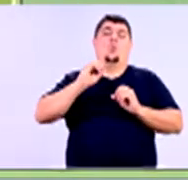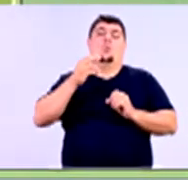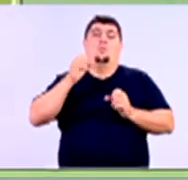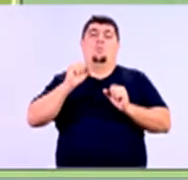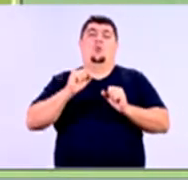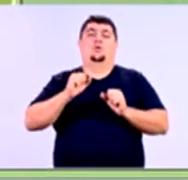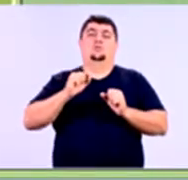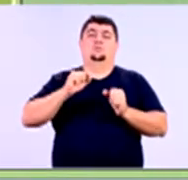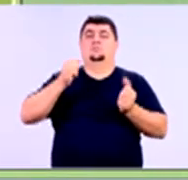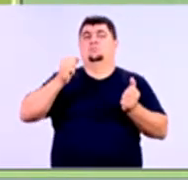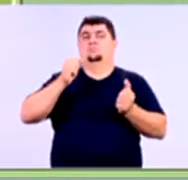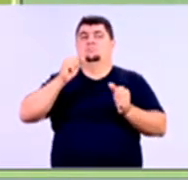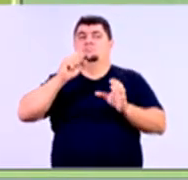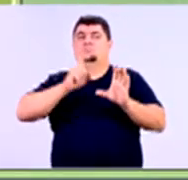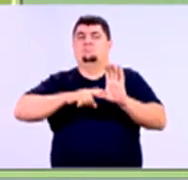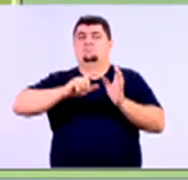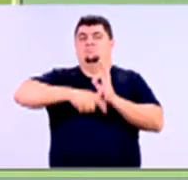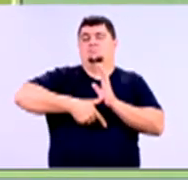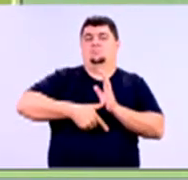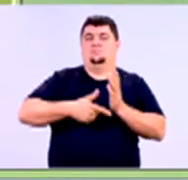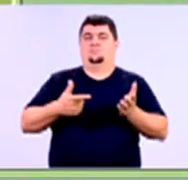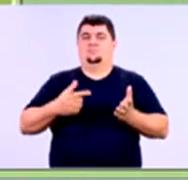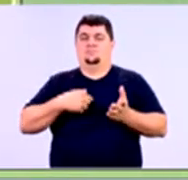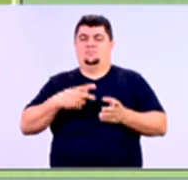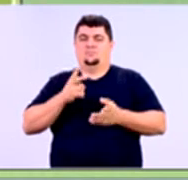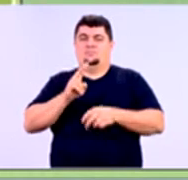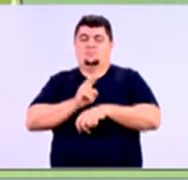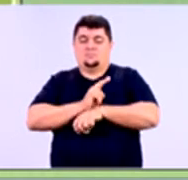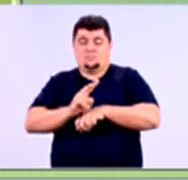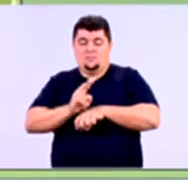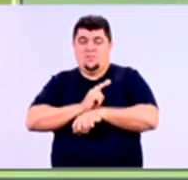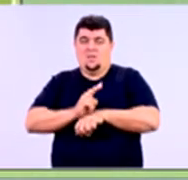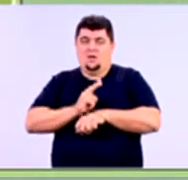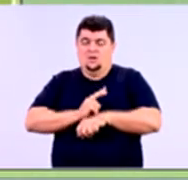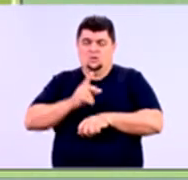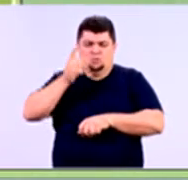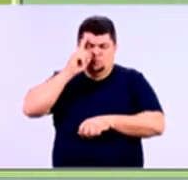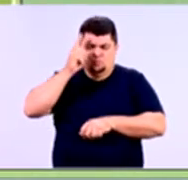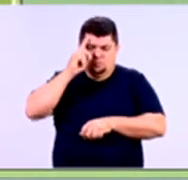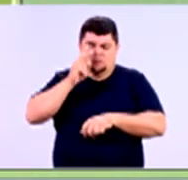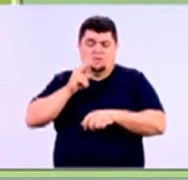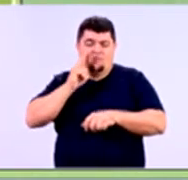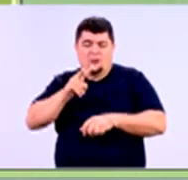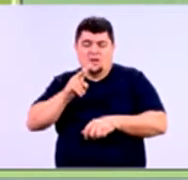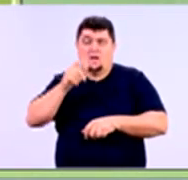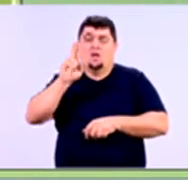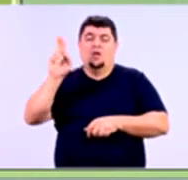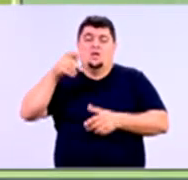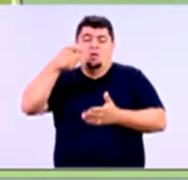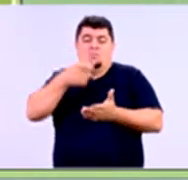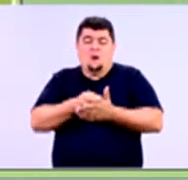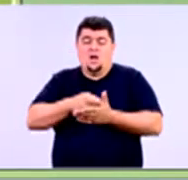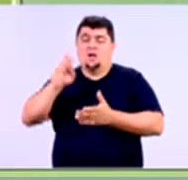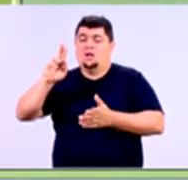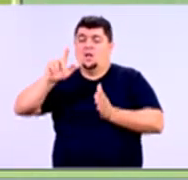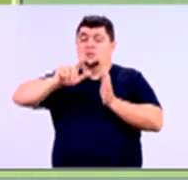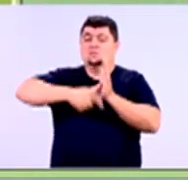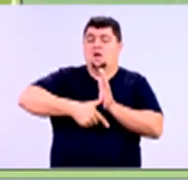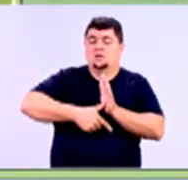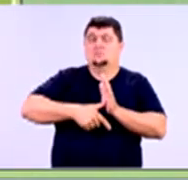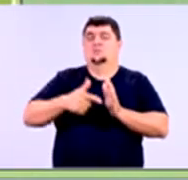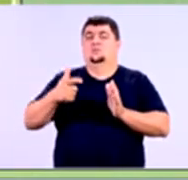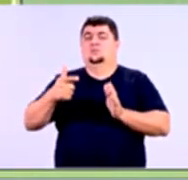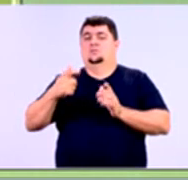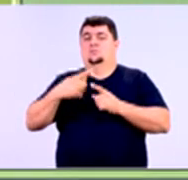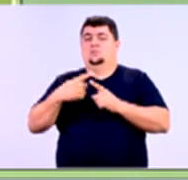E tenho que fazer constantemente um monitoramento da minha exposição ao risco. Eu tenho que saber meus dados de inadimplência. Não